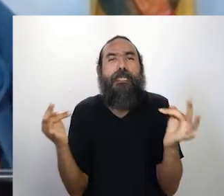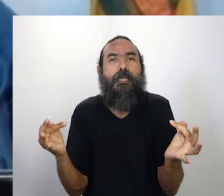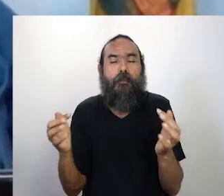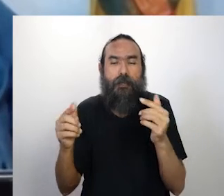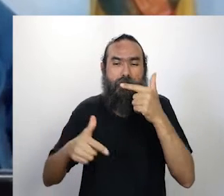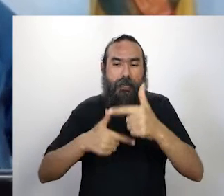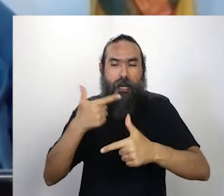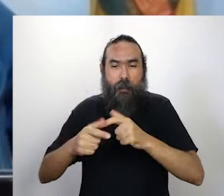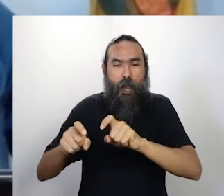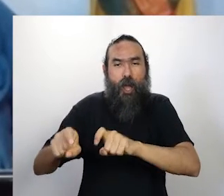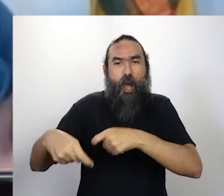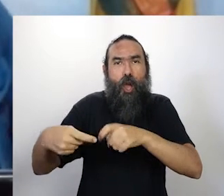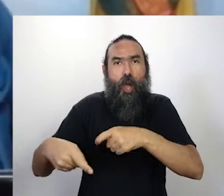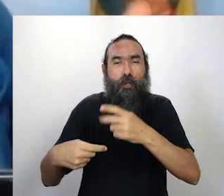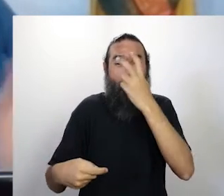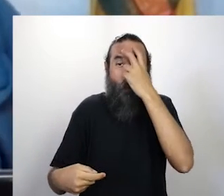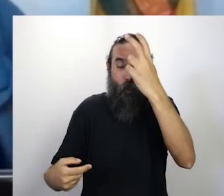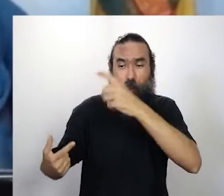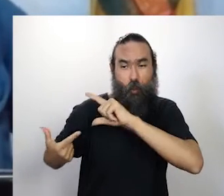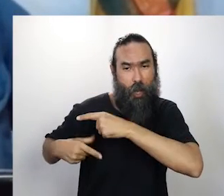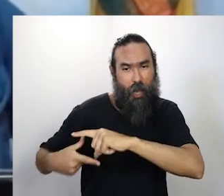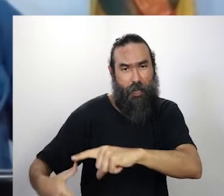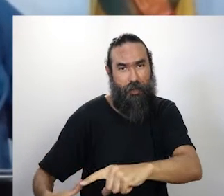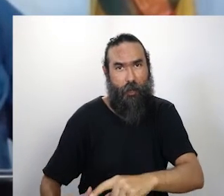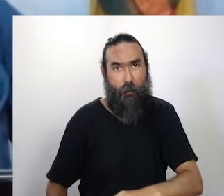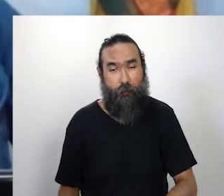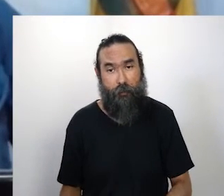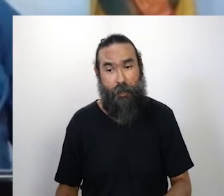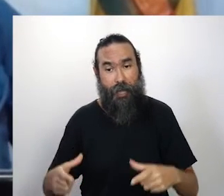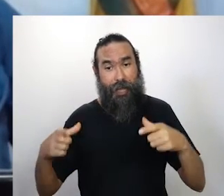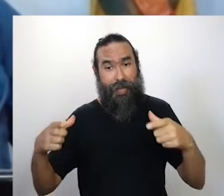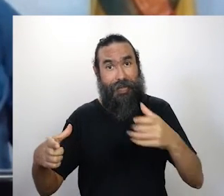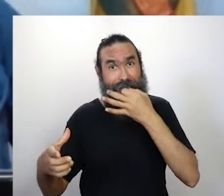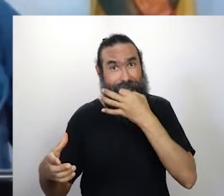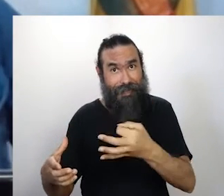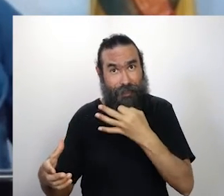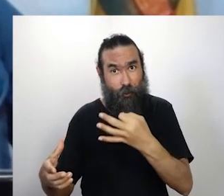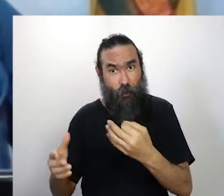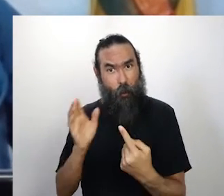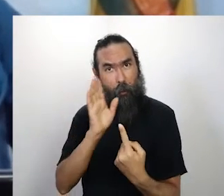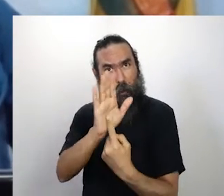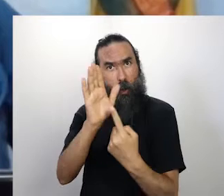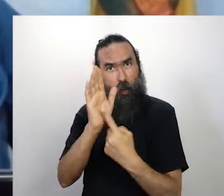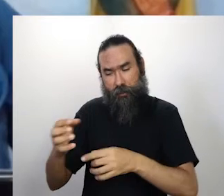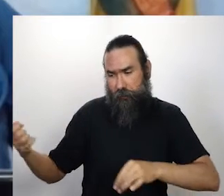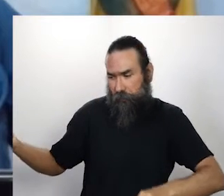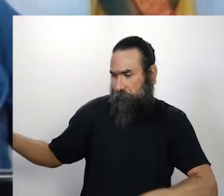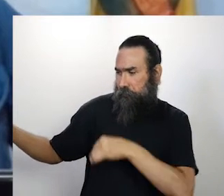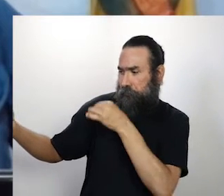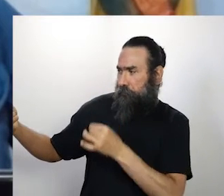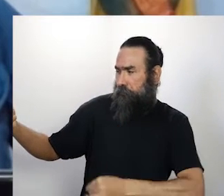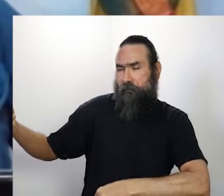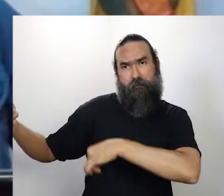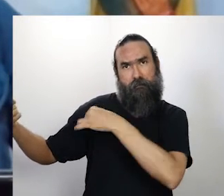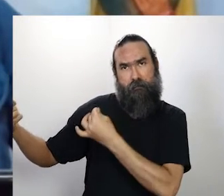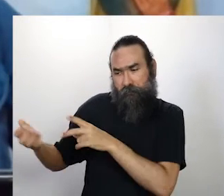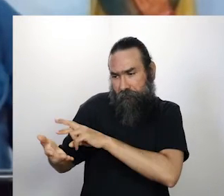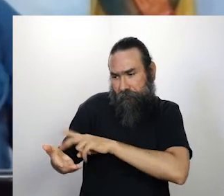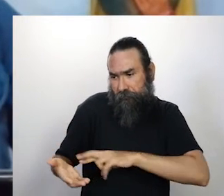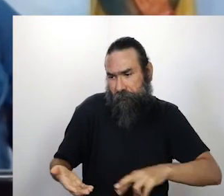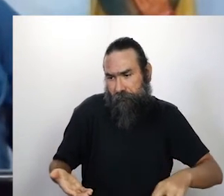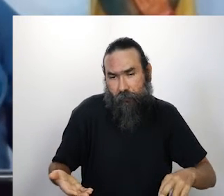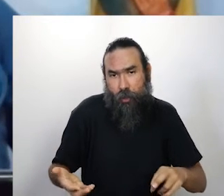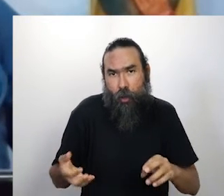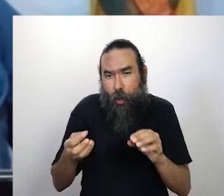No disco, rabequeiro abre o leque de ritmos do repertório, aproximando-se do rock com uma rabeca